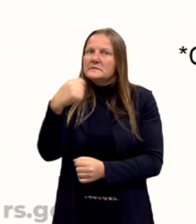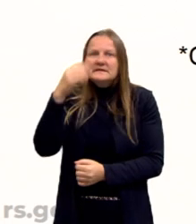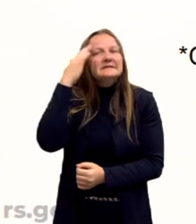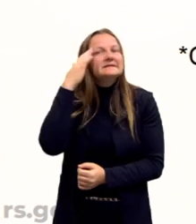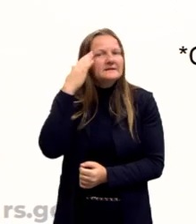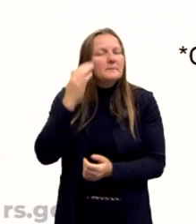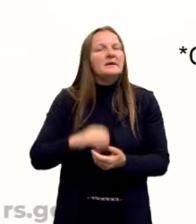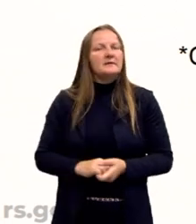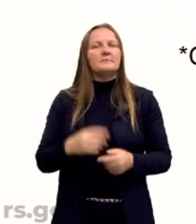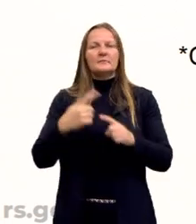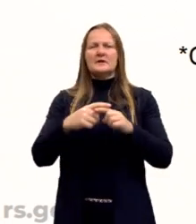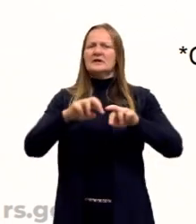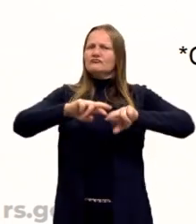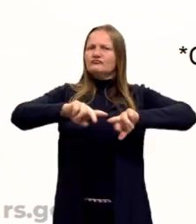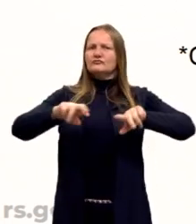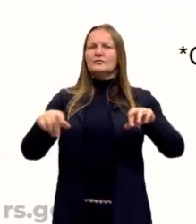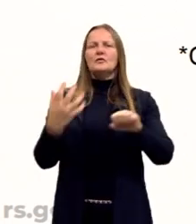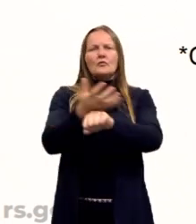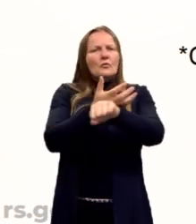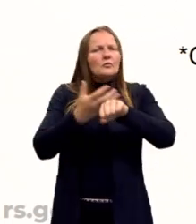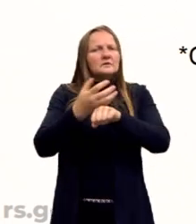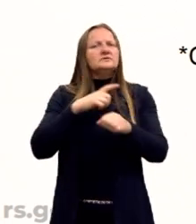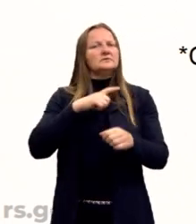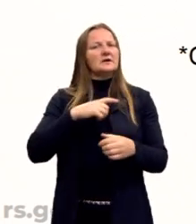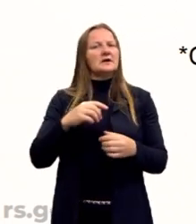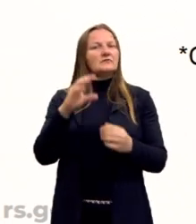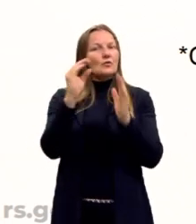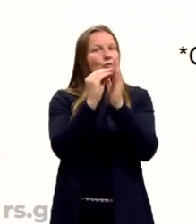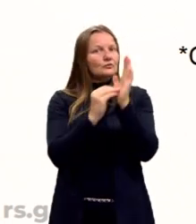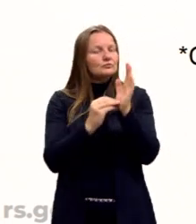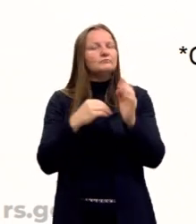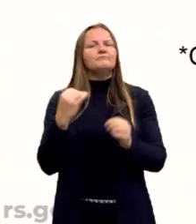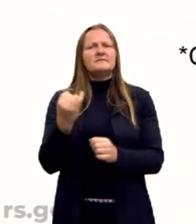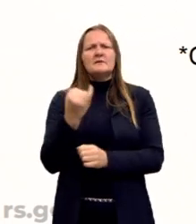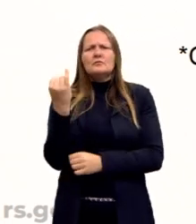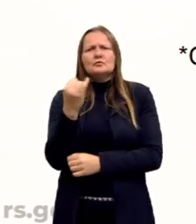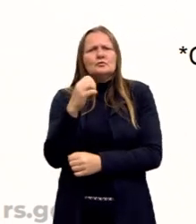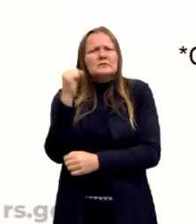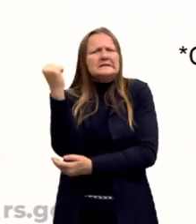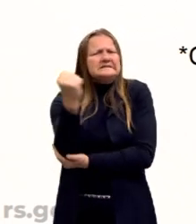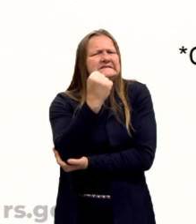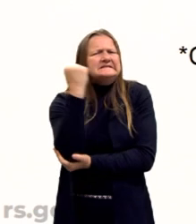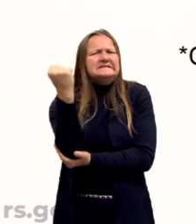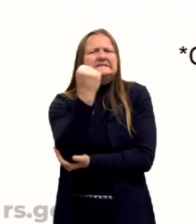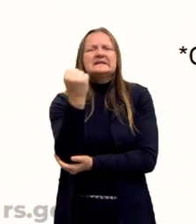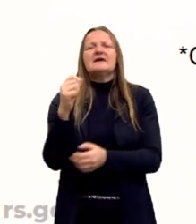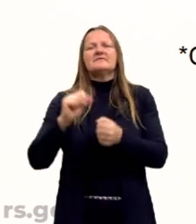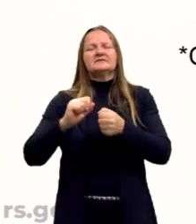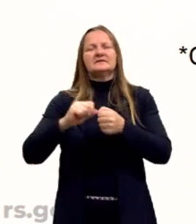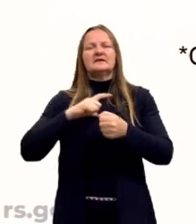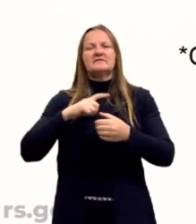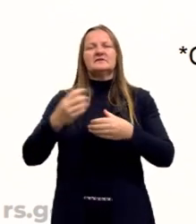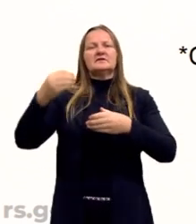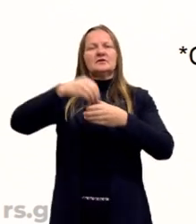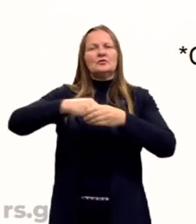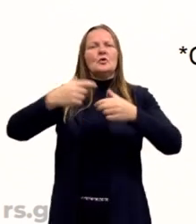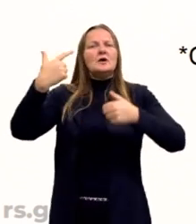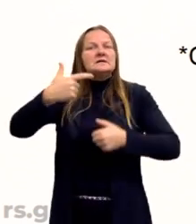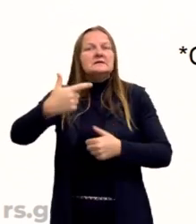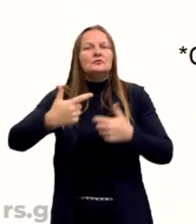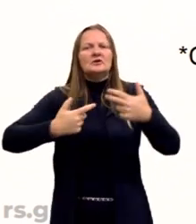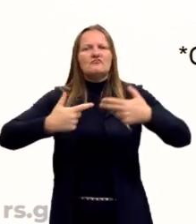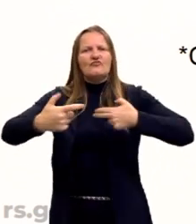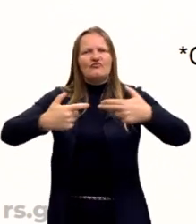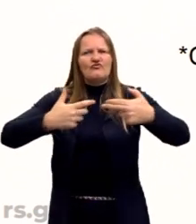interferir em vários componentes curriculares. Então, as atrocidades que ocorrem na Segunda Guerra Mundial